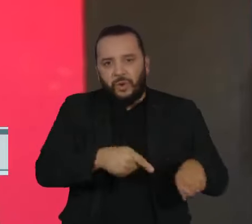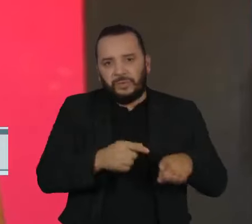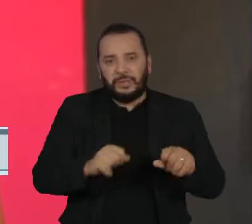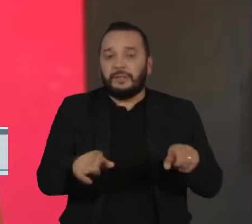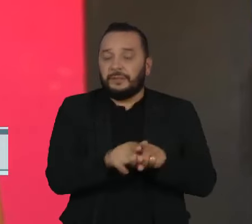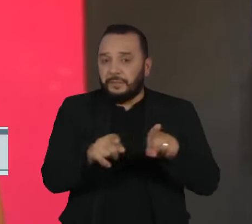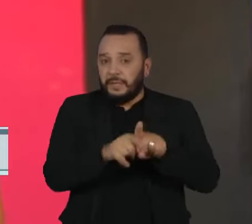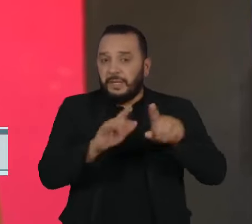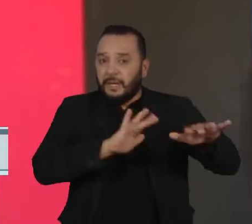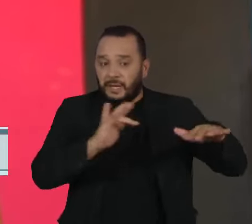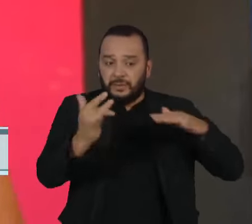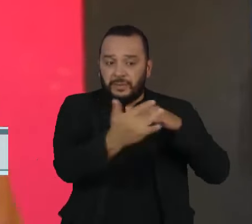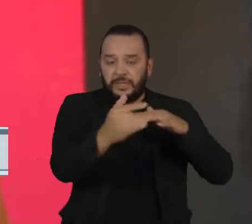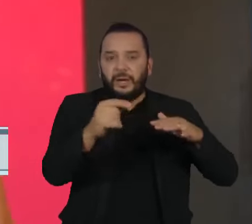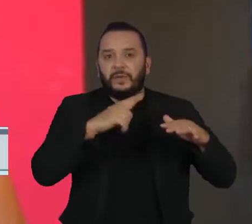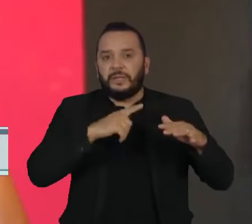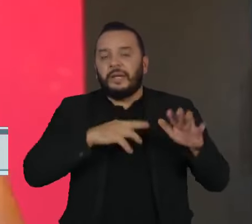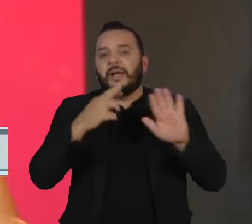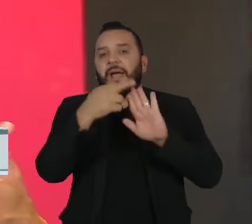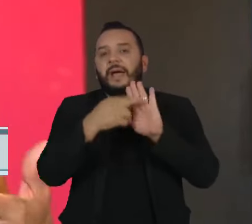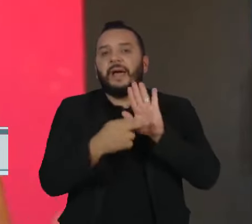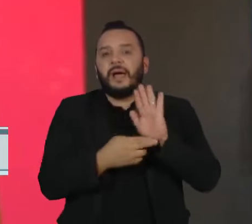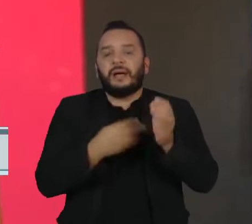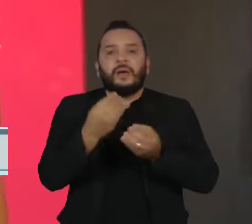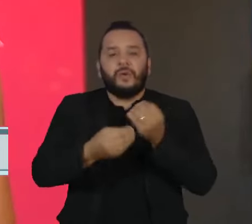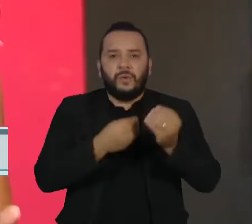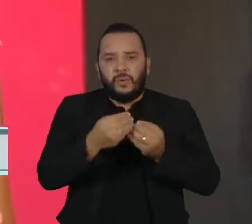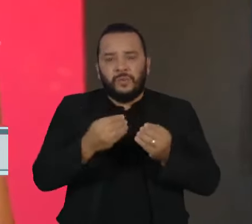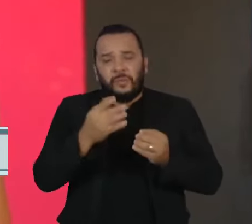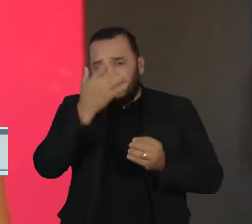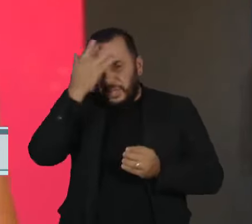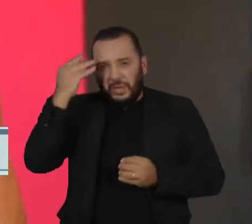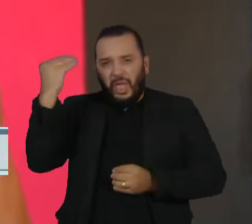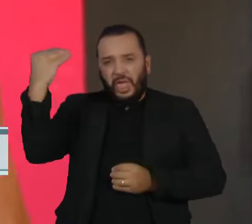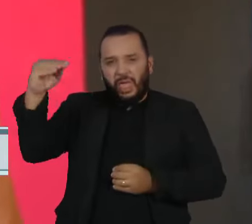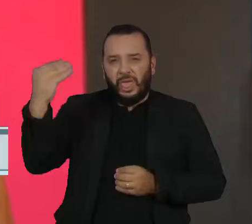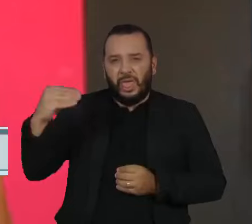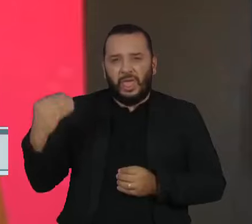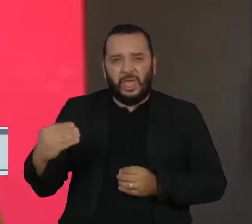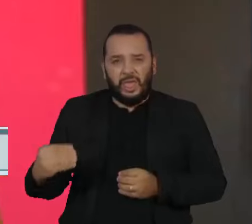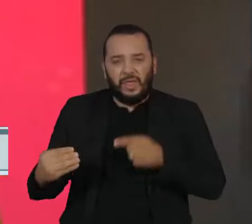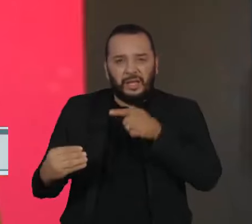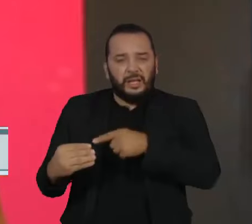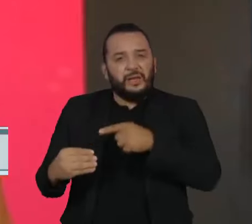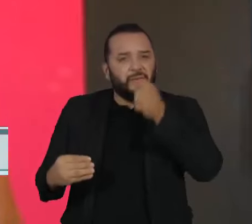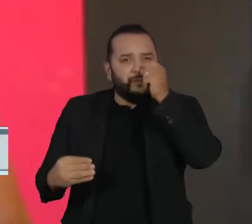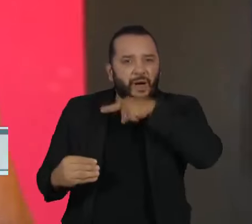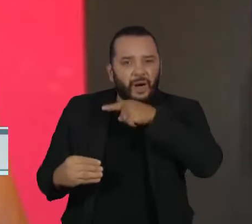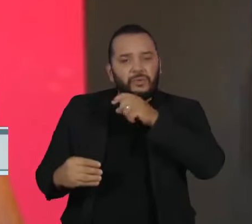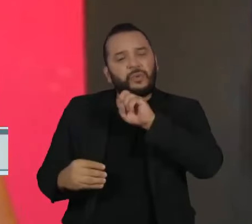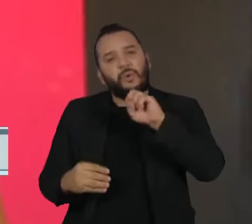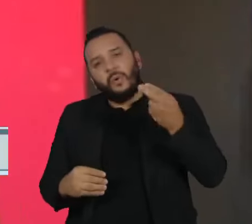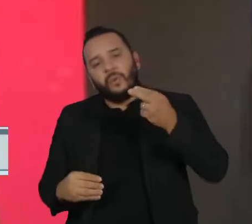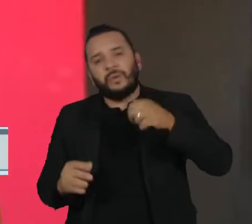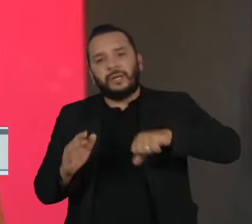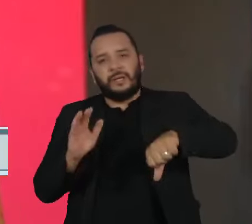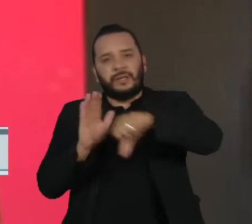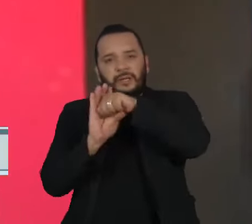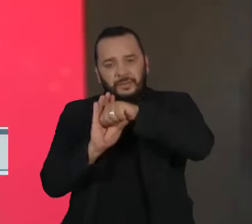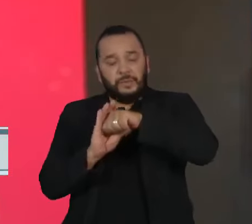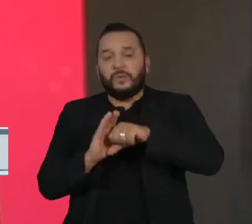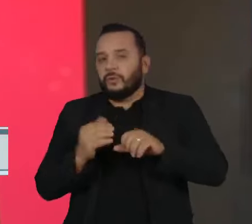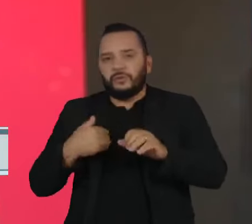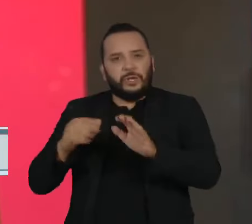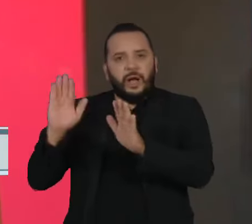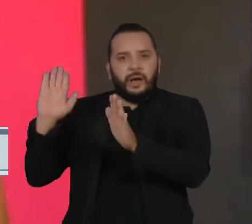regras para acelerar os processos de retirada de conteúdos considerados ilegais. Mas a remoção ainda